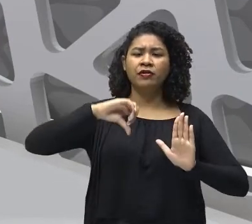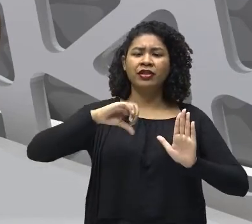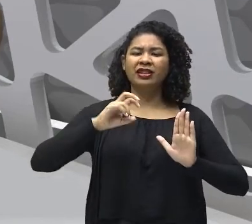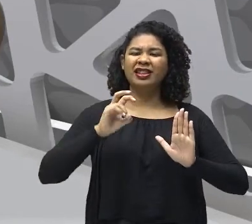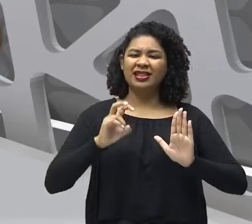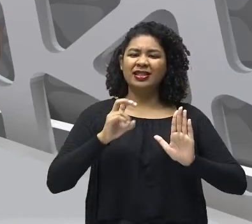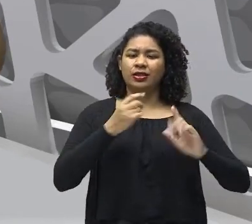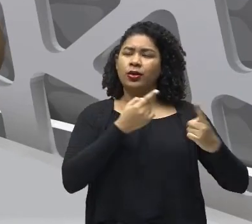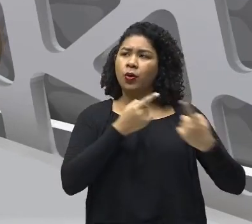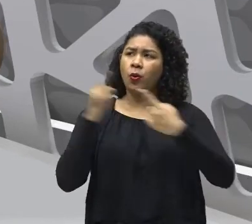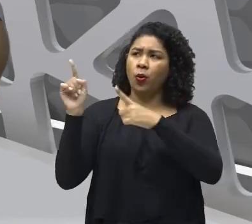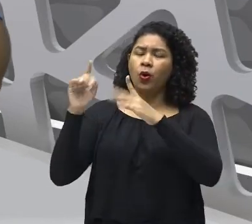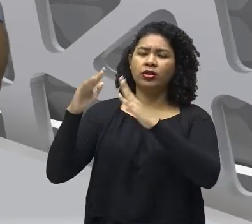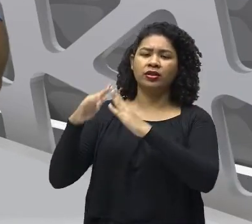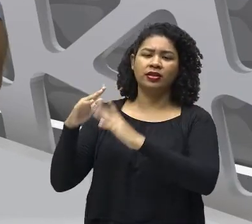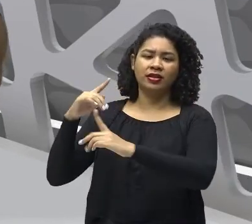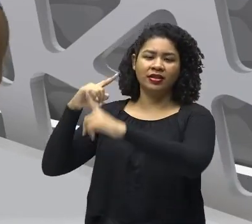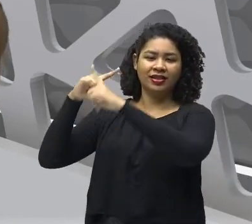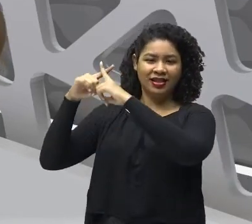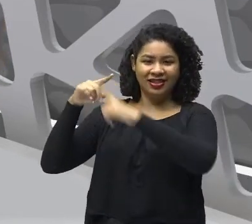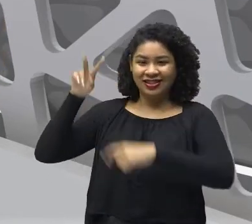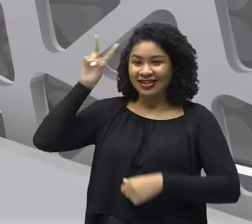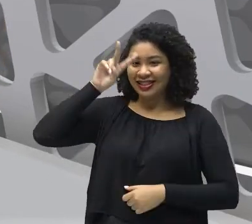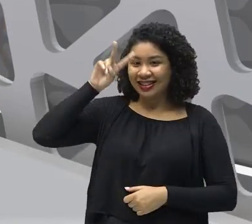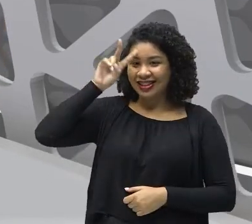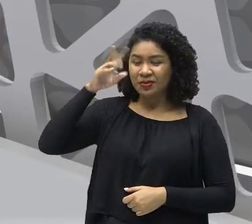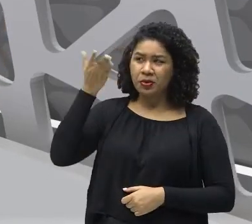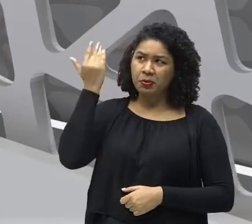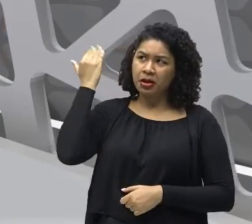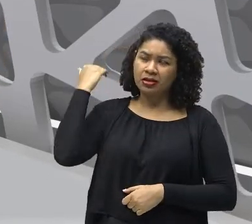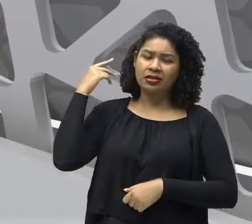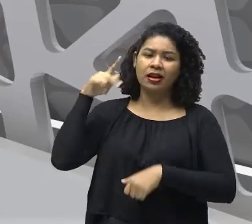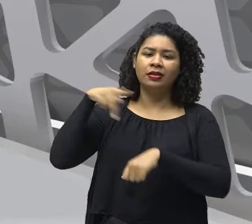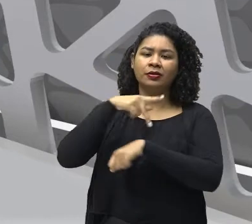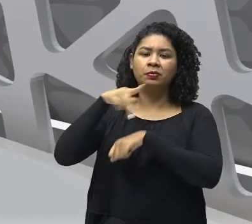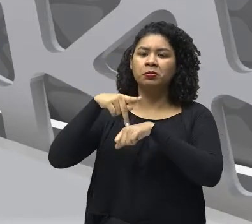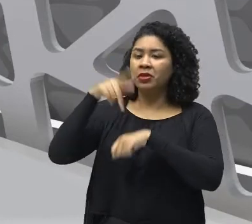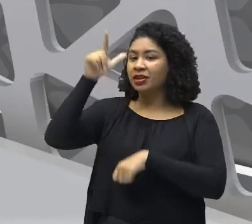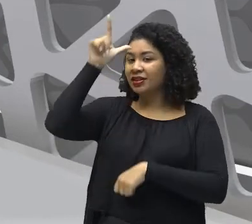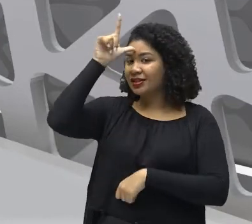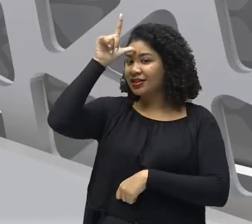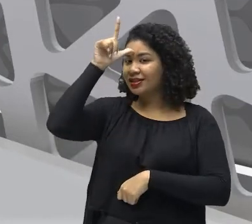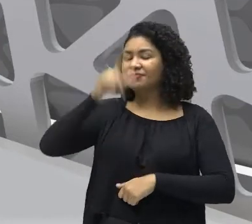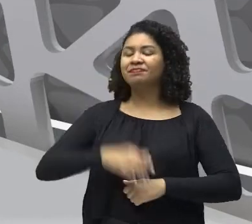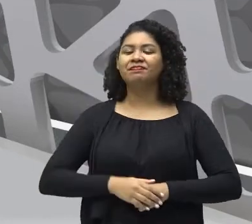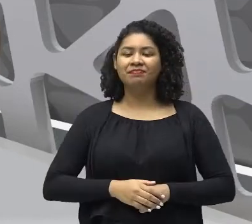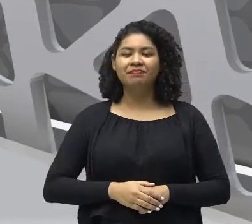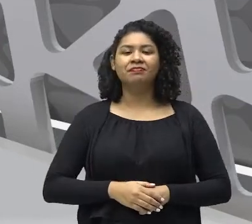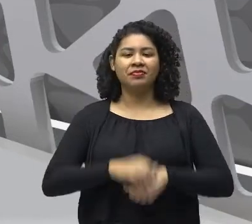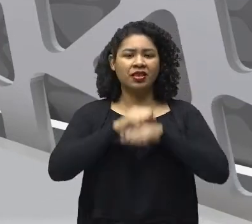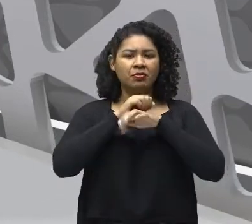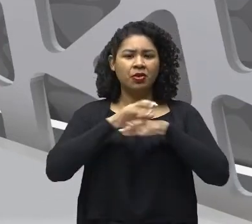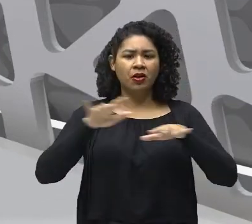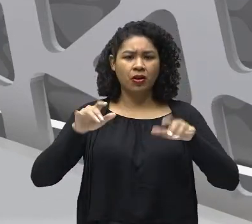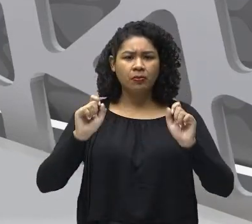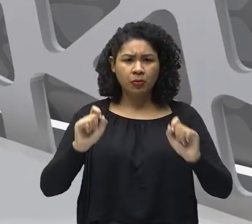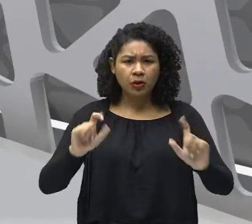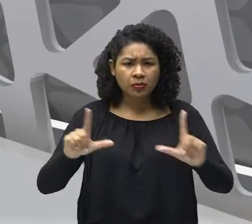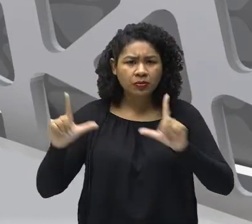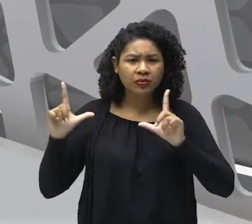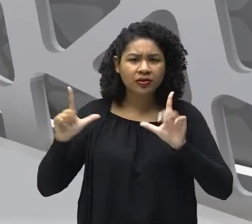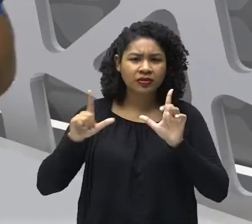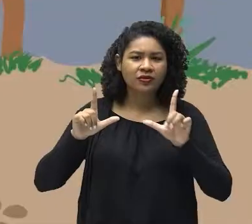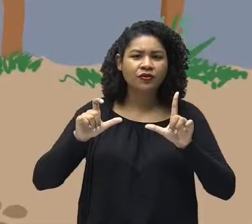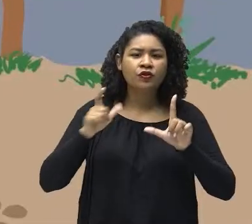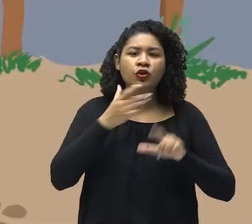porta da Igreja, na cidade de Weitenburg, na Alemanha. Pra quê? Pra começar ali, pode colocar o Lutero, rodar o Lutero aí pra gente,